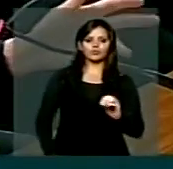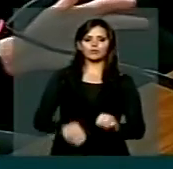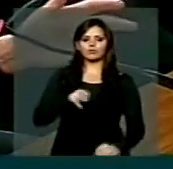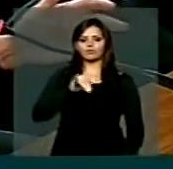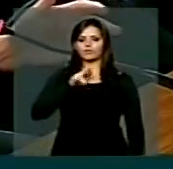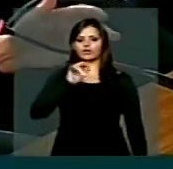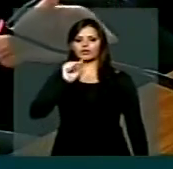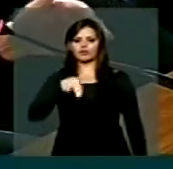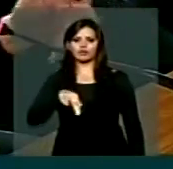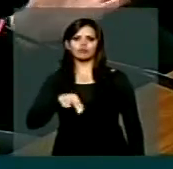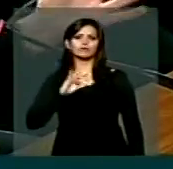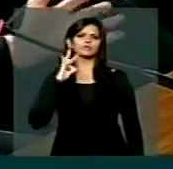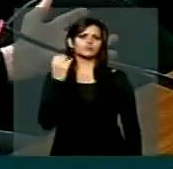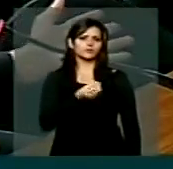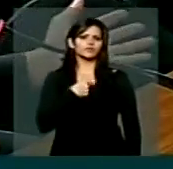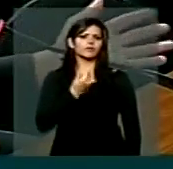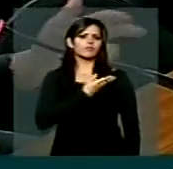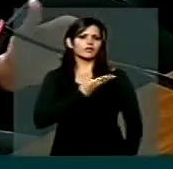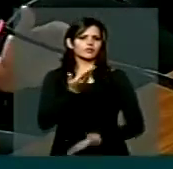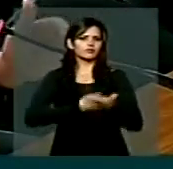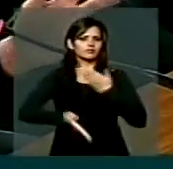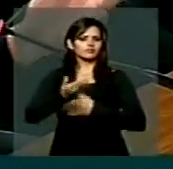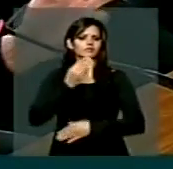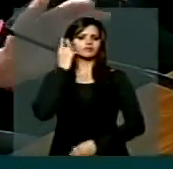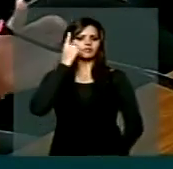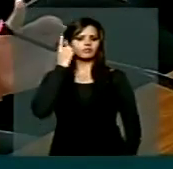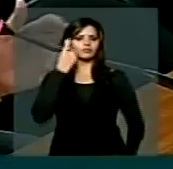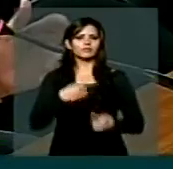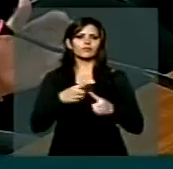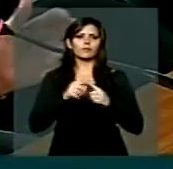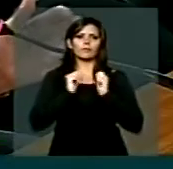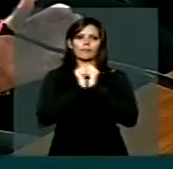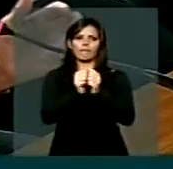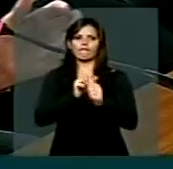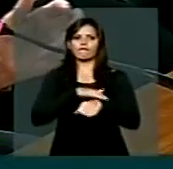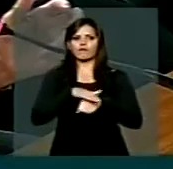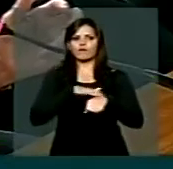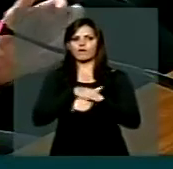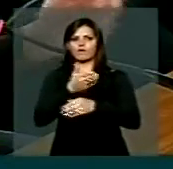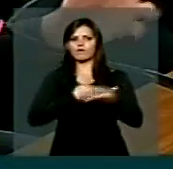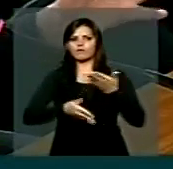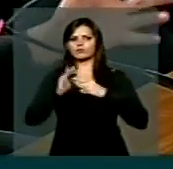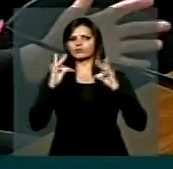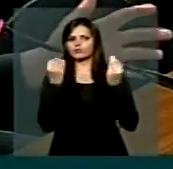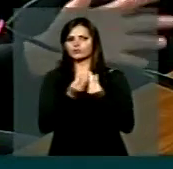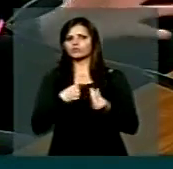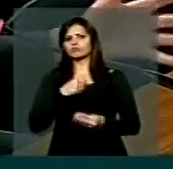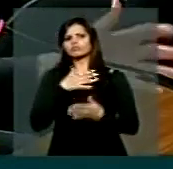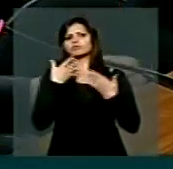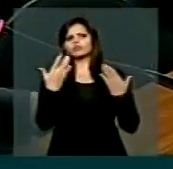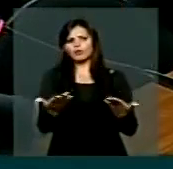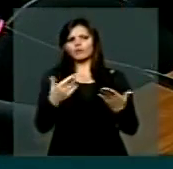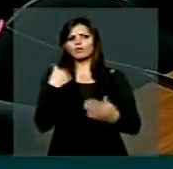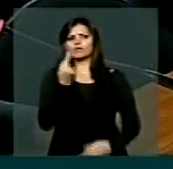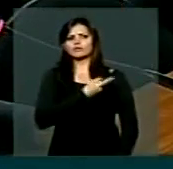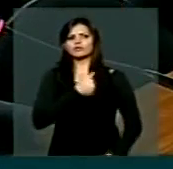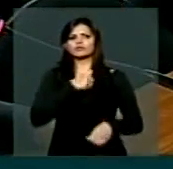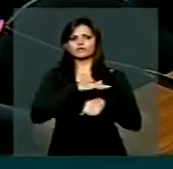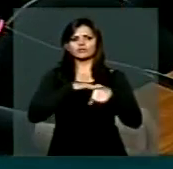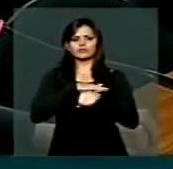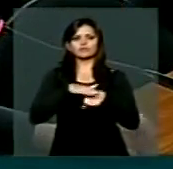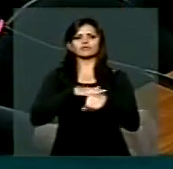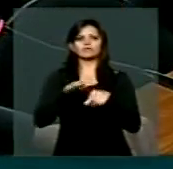Risco, que eu não sabia que ela era deputada, ficamos juntos conversando lá. Enfim, falamos lá também na